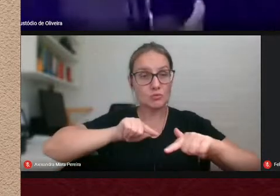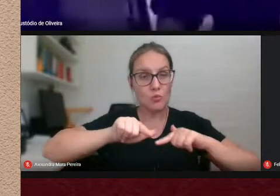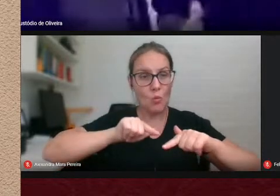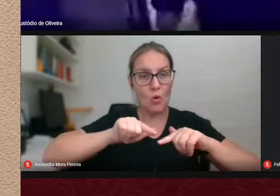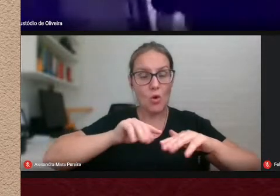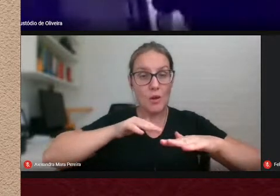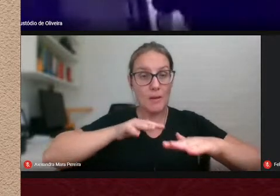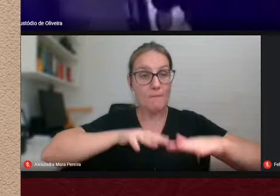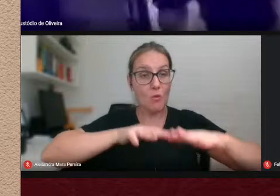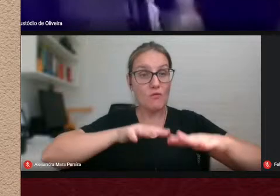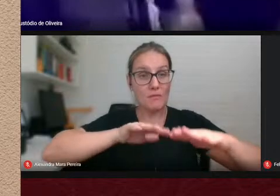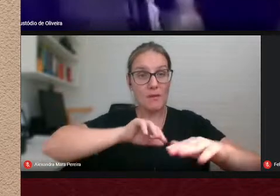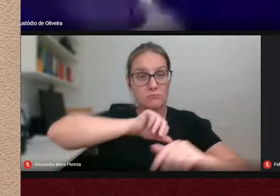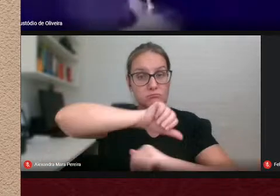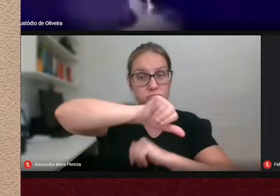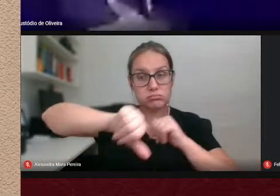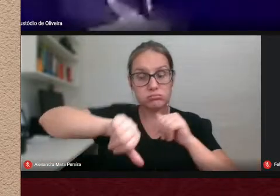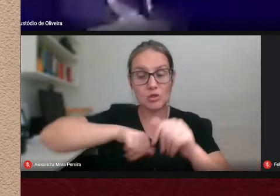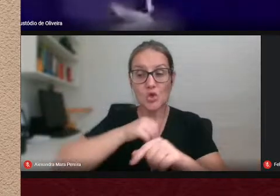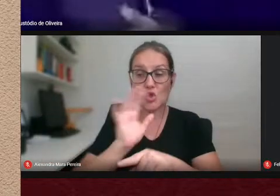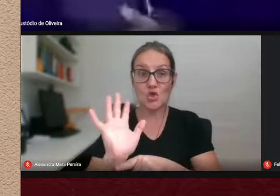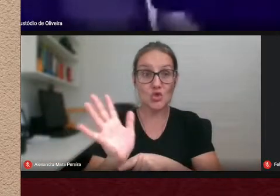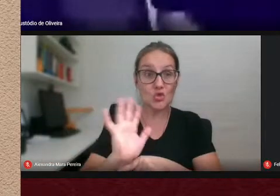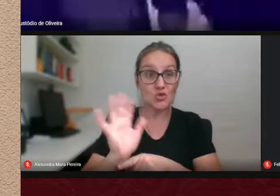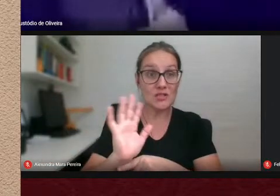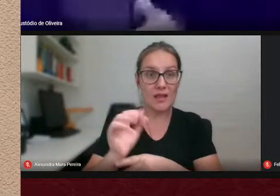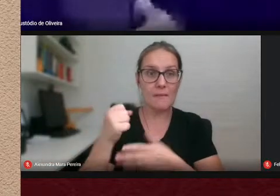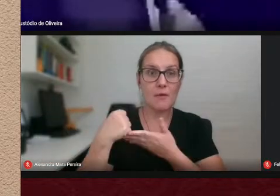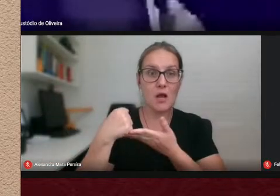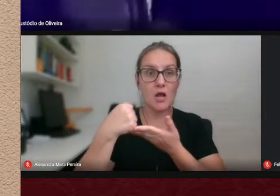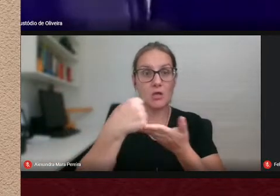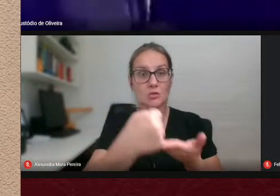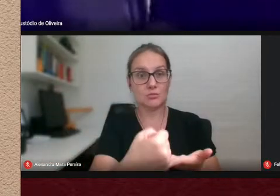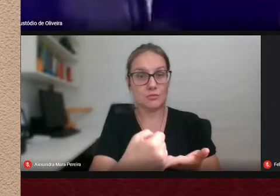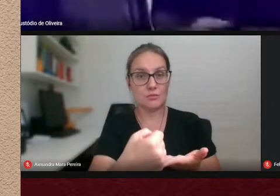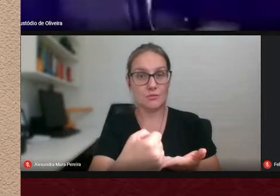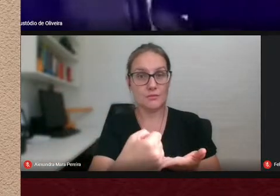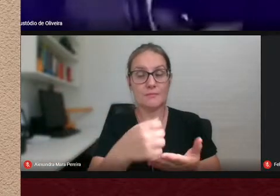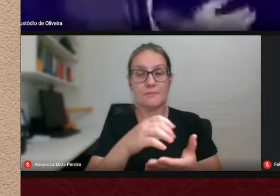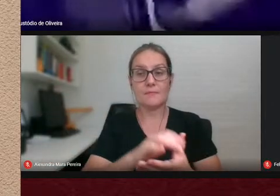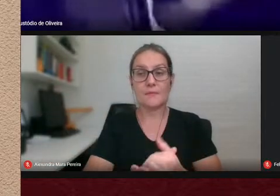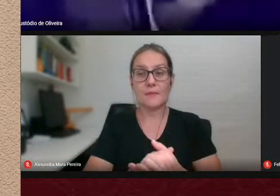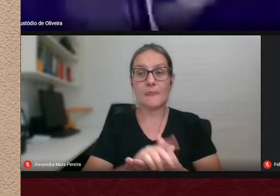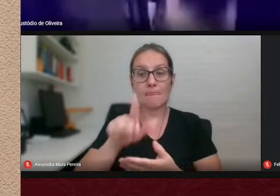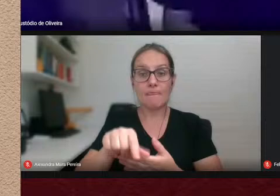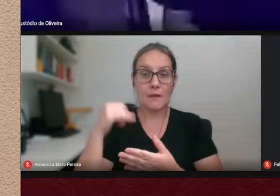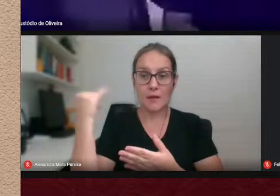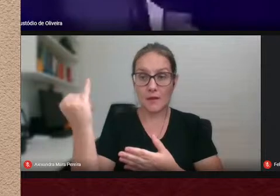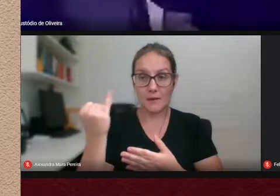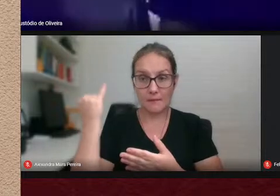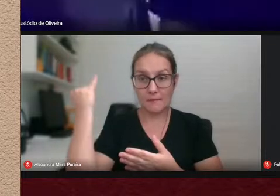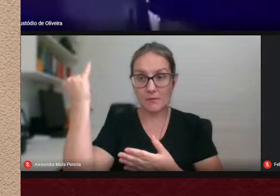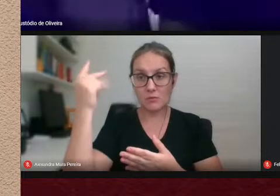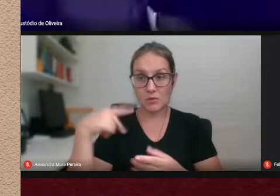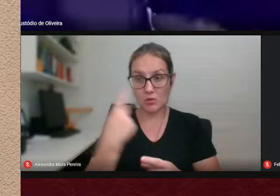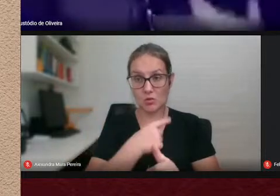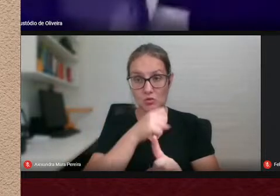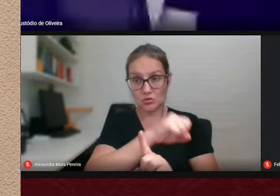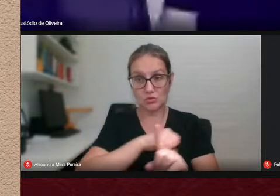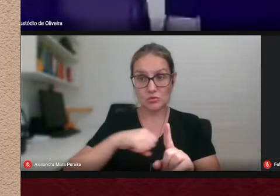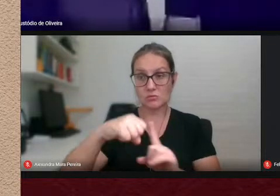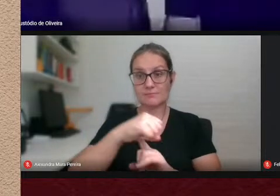cinema é um tributário primeiro então é muito importante que a nossa sociedade se